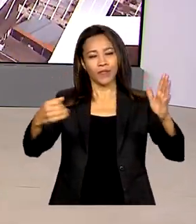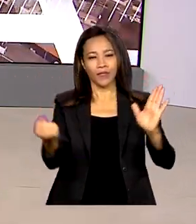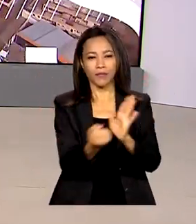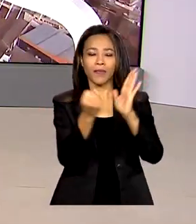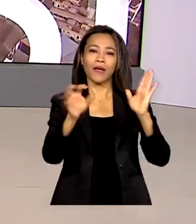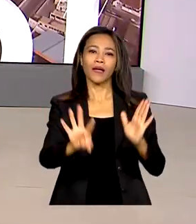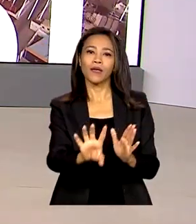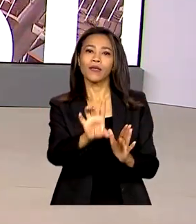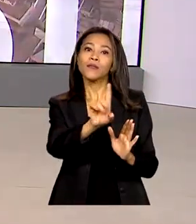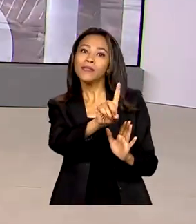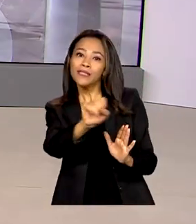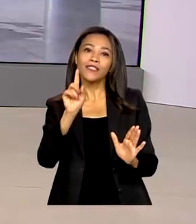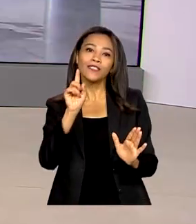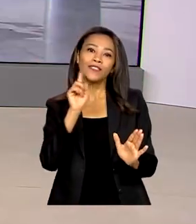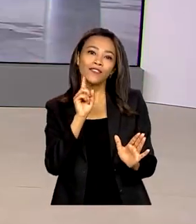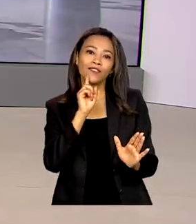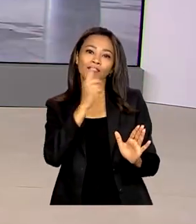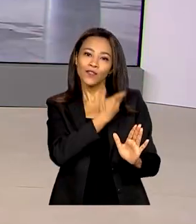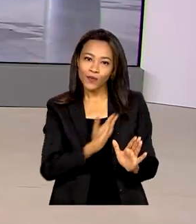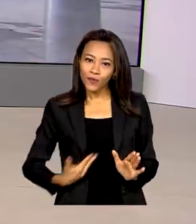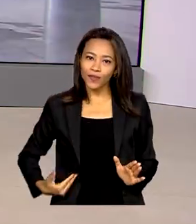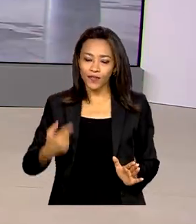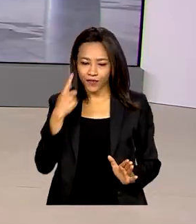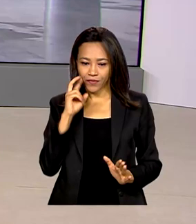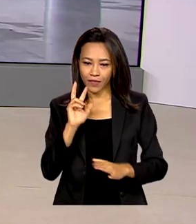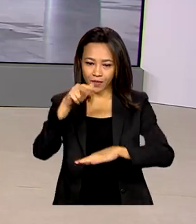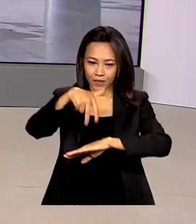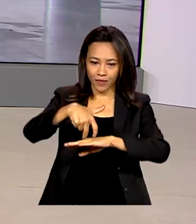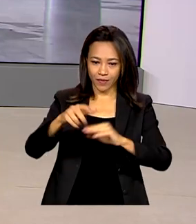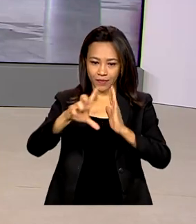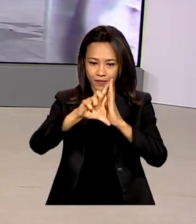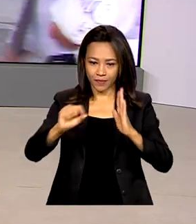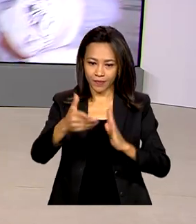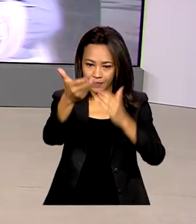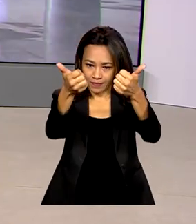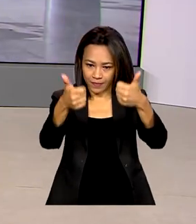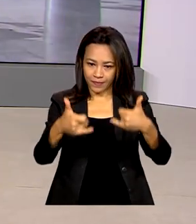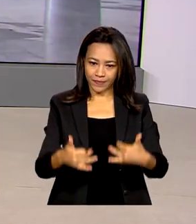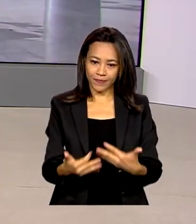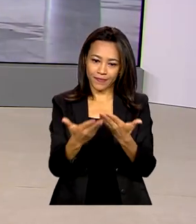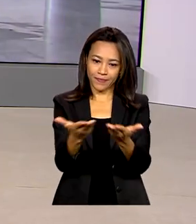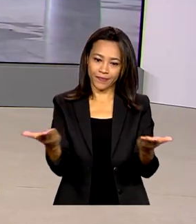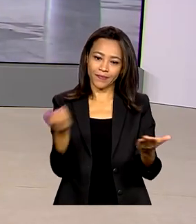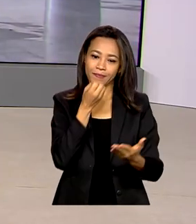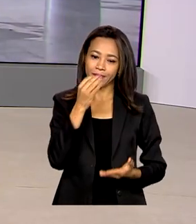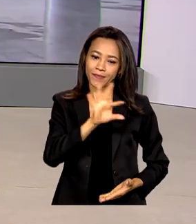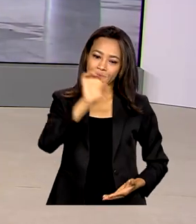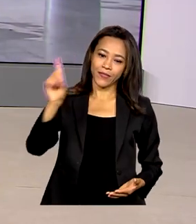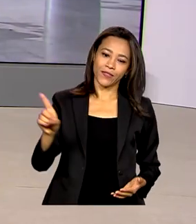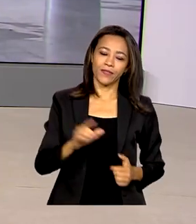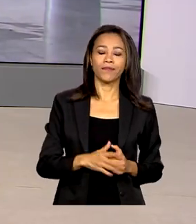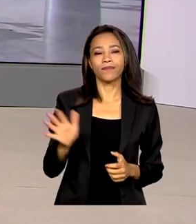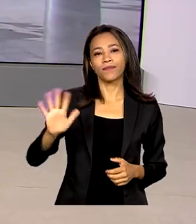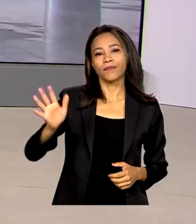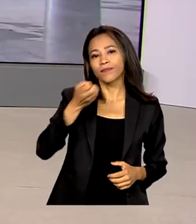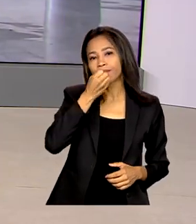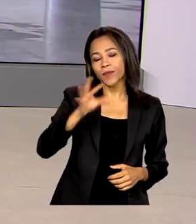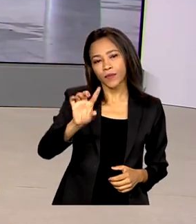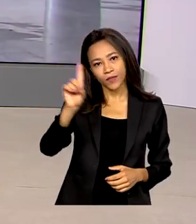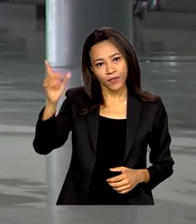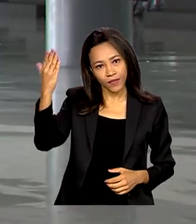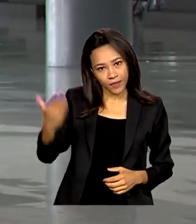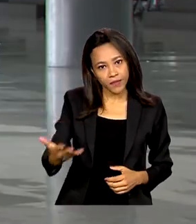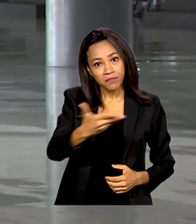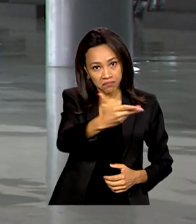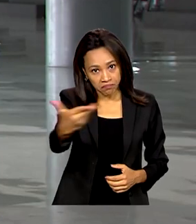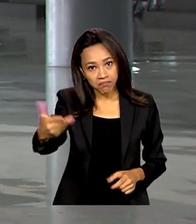Vamos até o Palácio do Planalto. O reterre Glauco de Queiroz tem os detalhes. Bom dia, Glauco! Olá, Vanessa! Bom dia pra você, bom